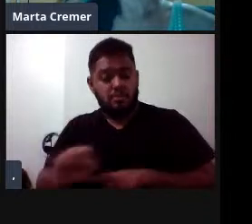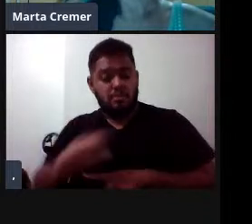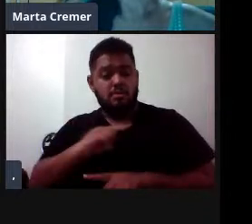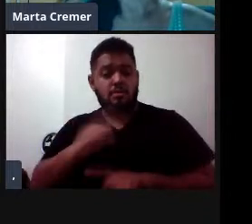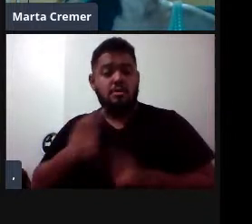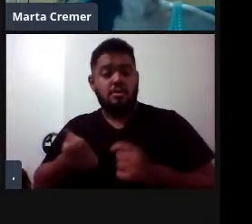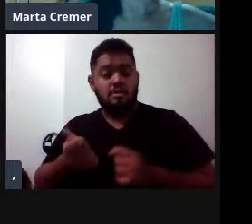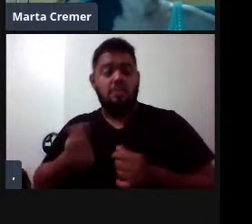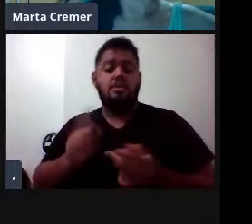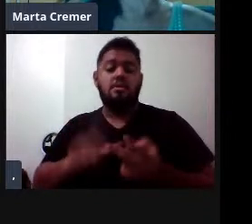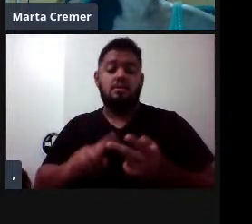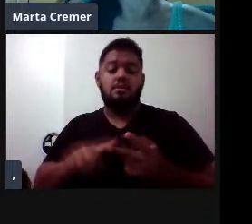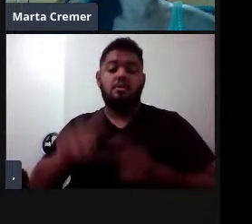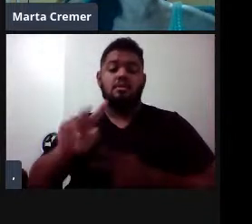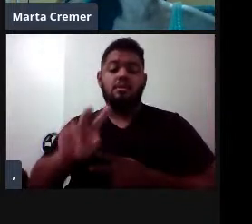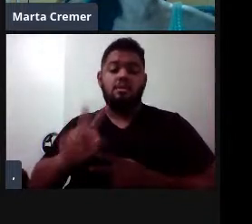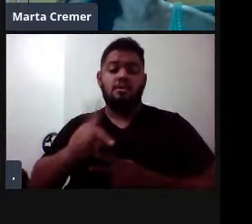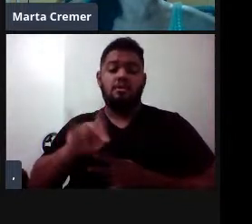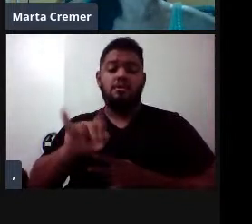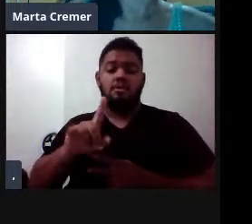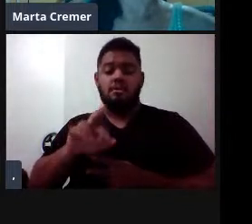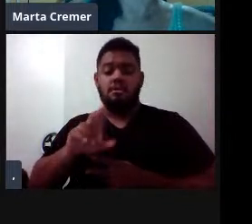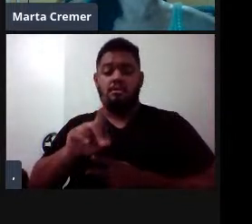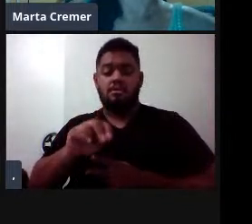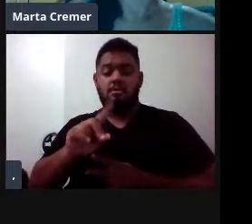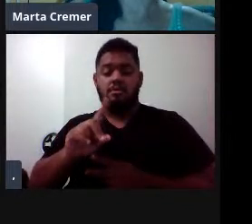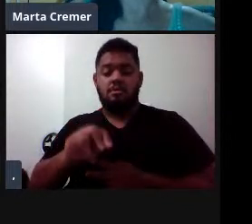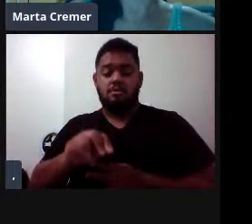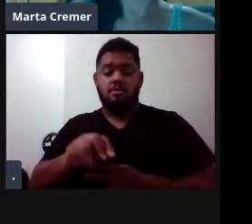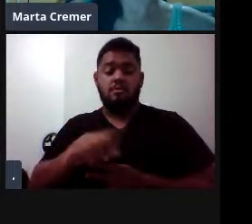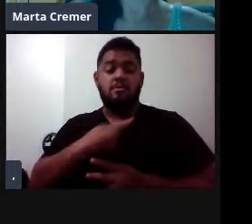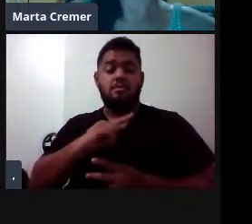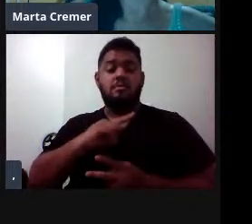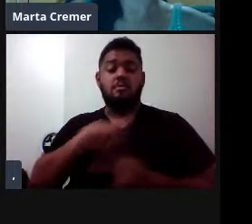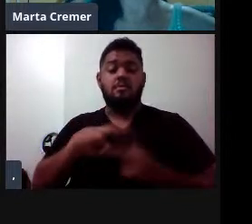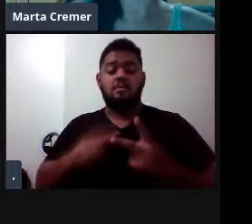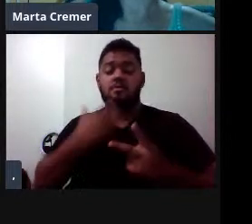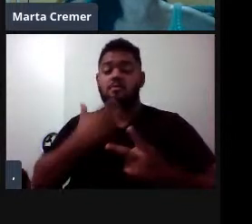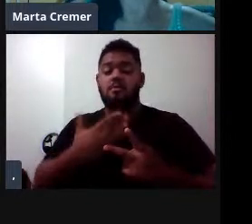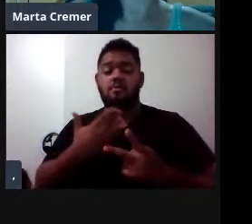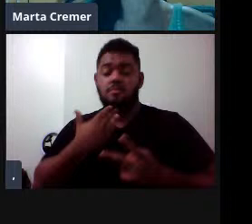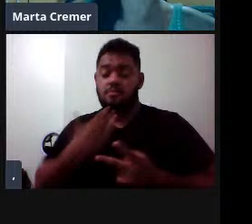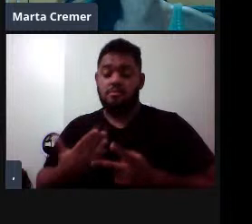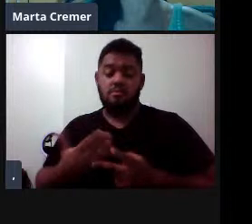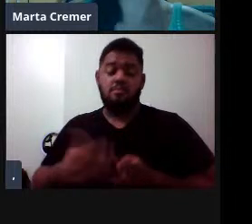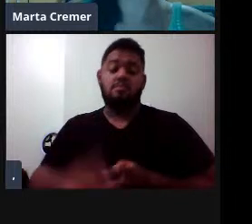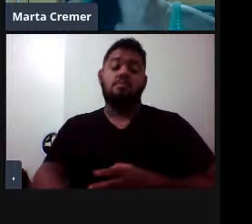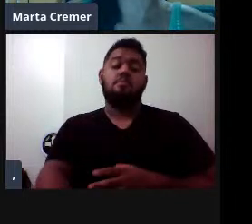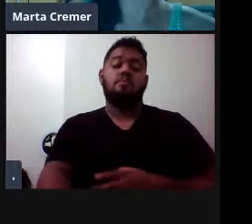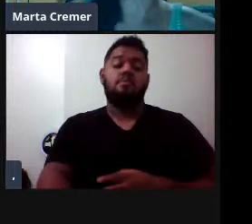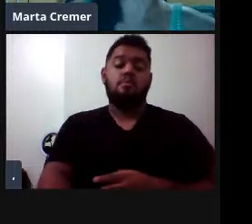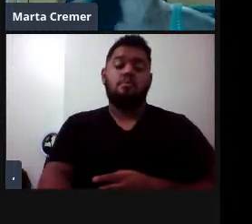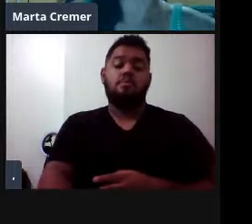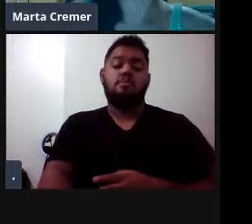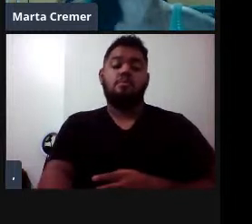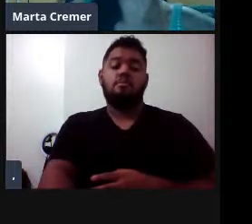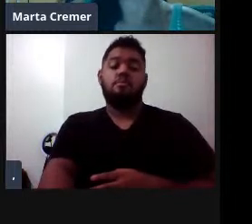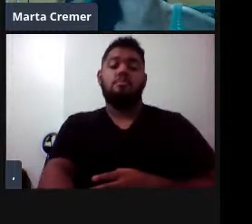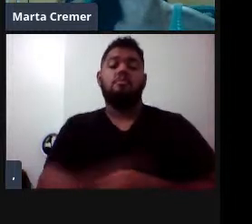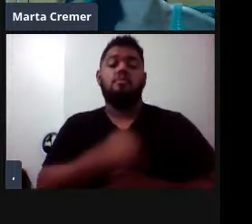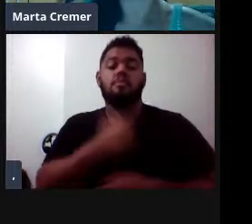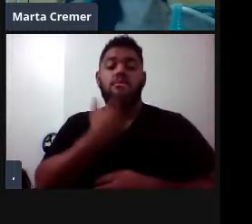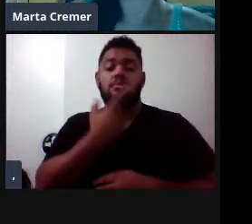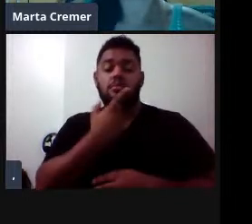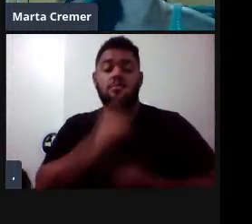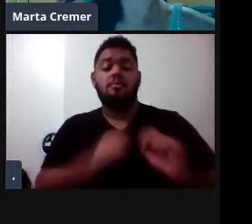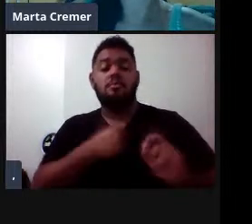o Hiperodum ampulatus, a gente tem duas espécies, o Ampulatus e o Planifrons, né, um do hemisfério norte e sul, sempre digo que esse é o bicho que eu gostaria de